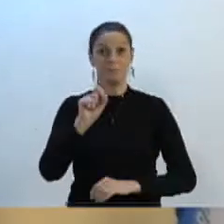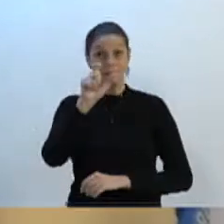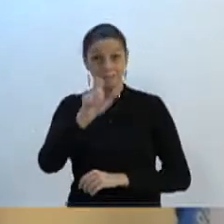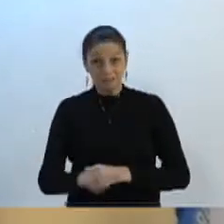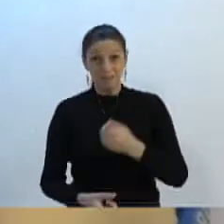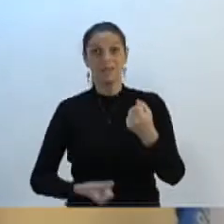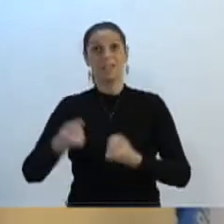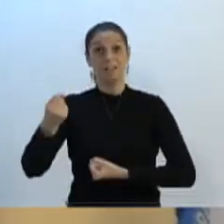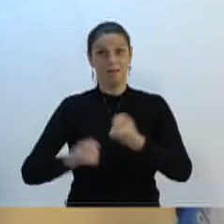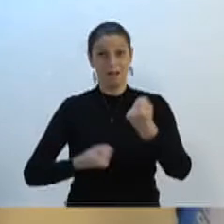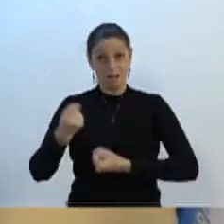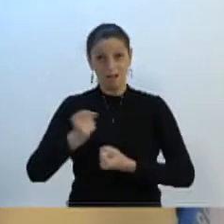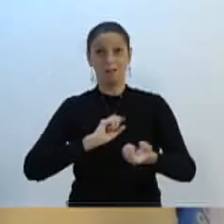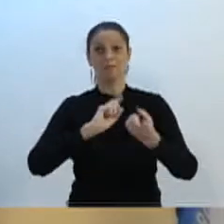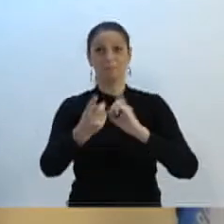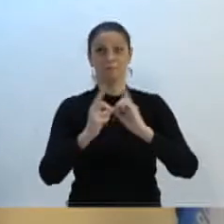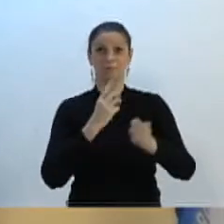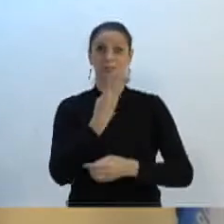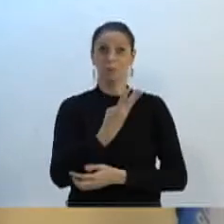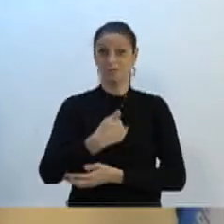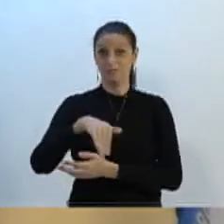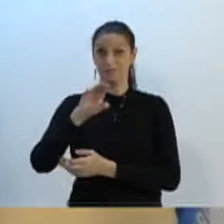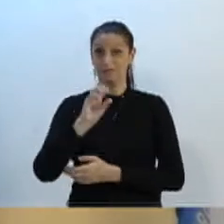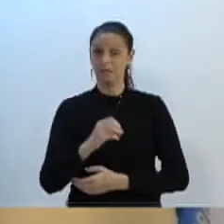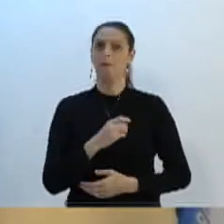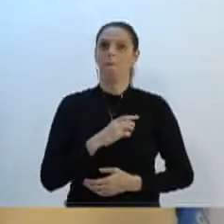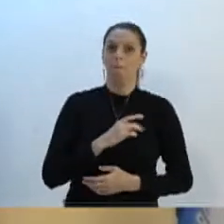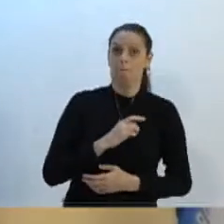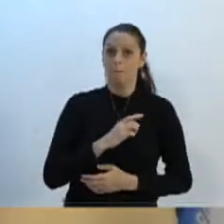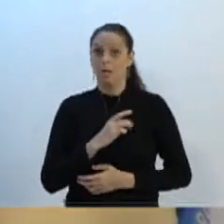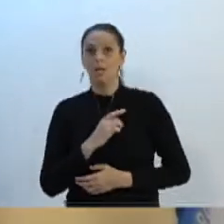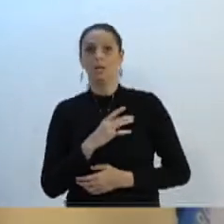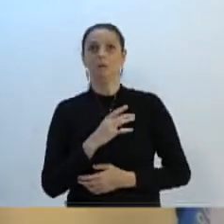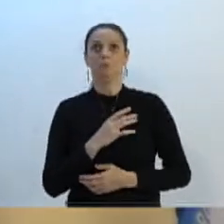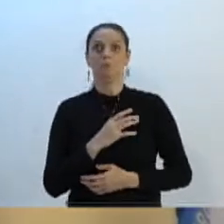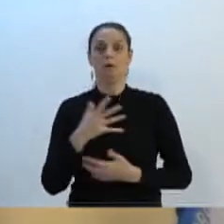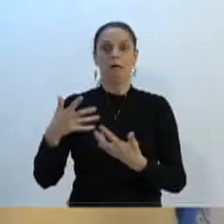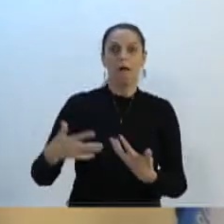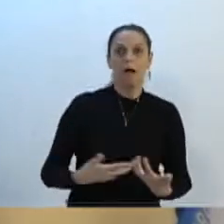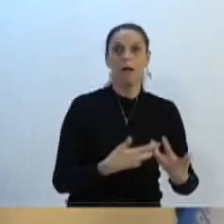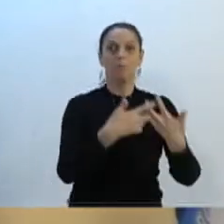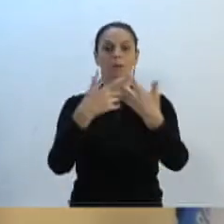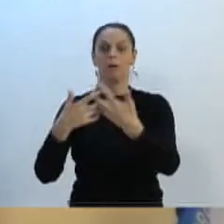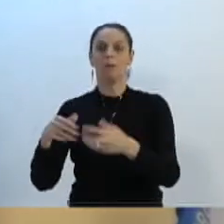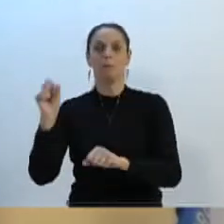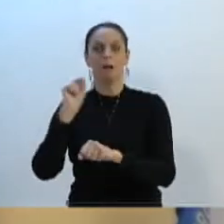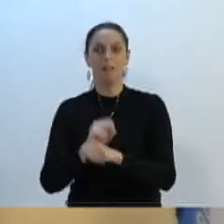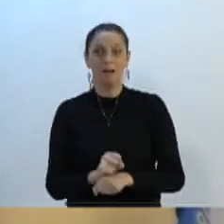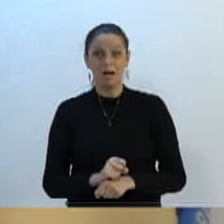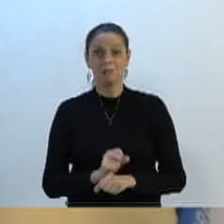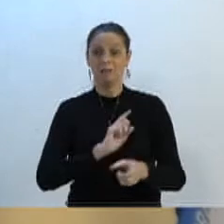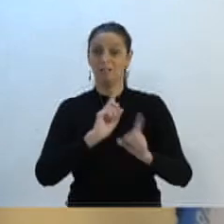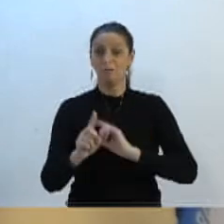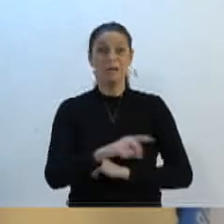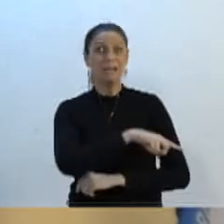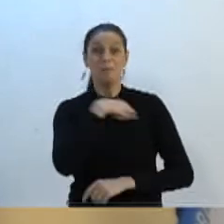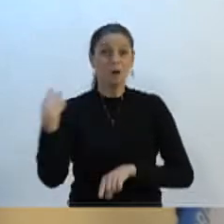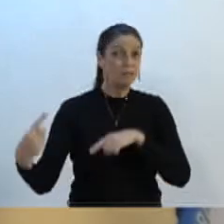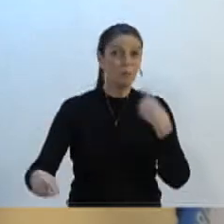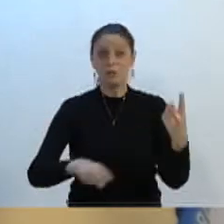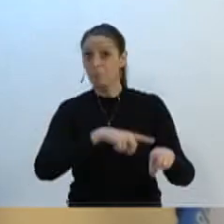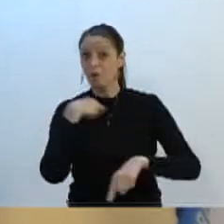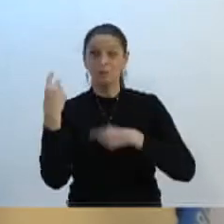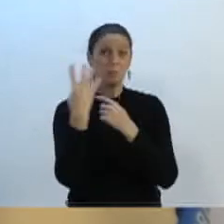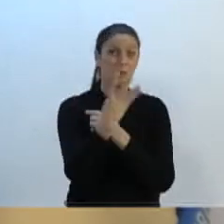BR-470 tem medo. As cargas ficam paradas, caminhões parados, é uma rodovia da morte, 4,